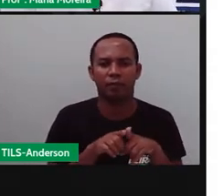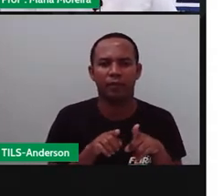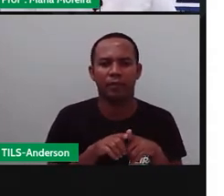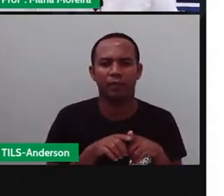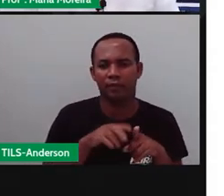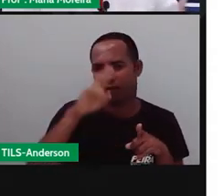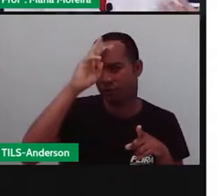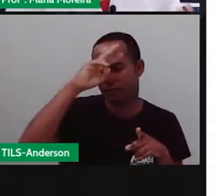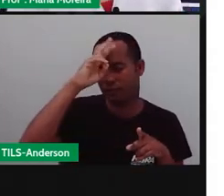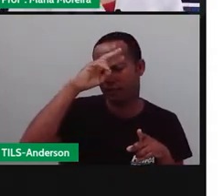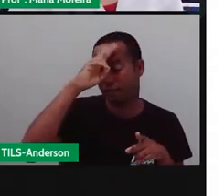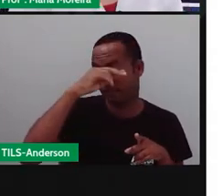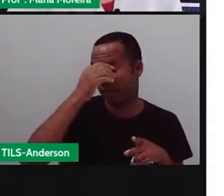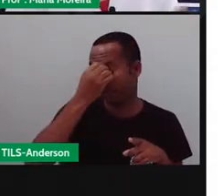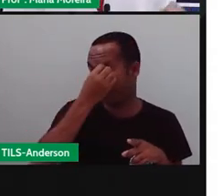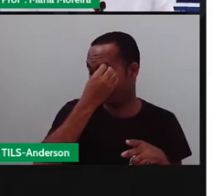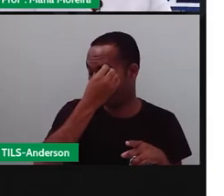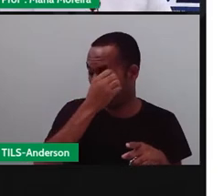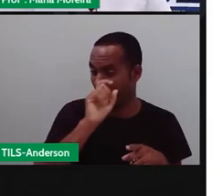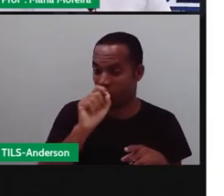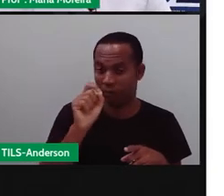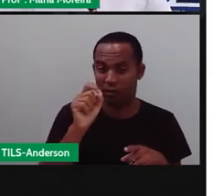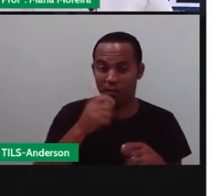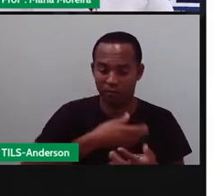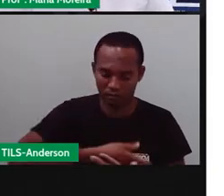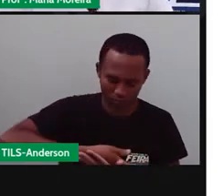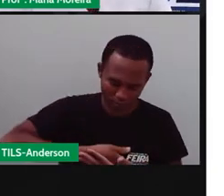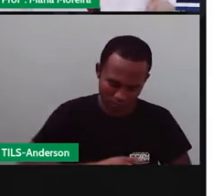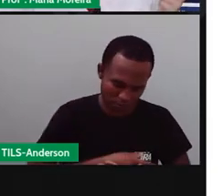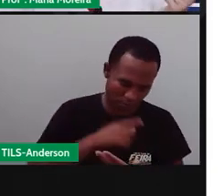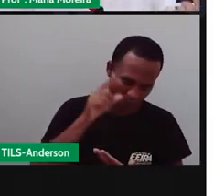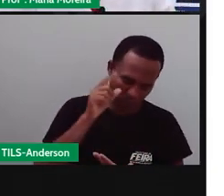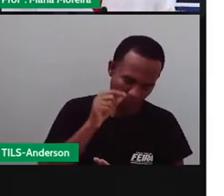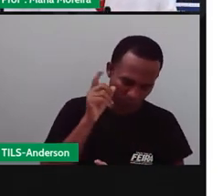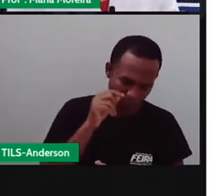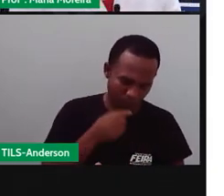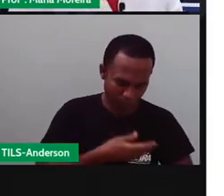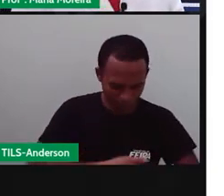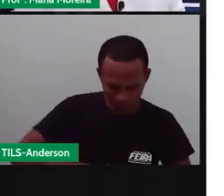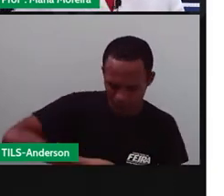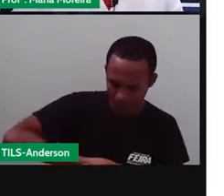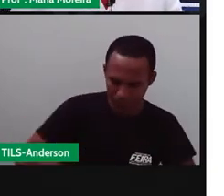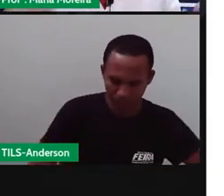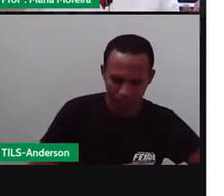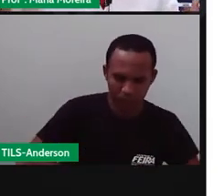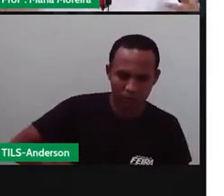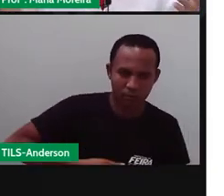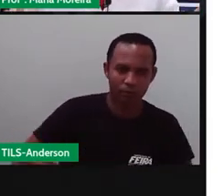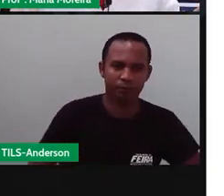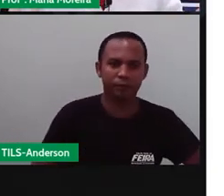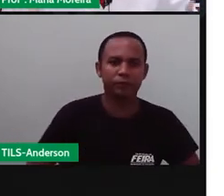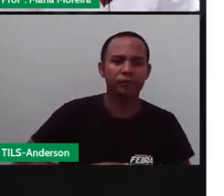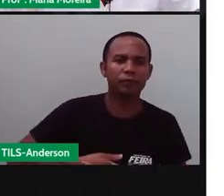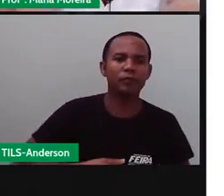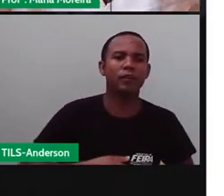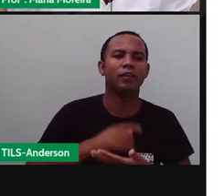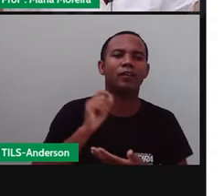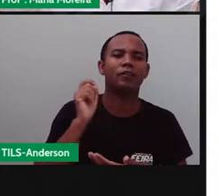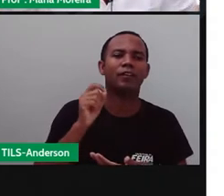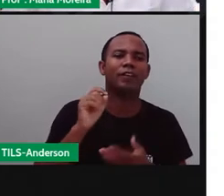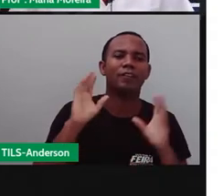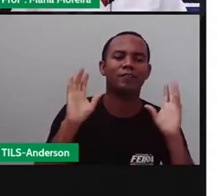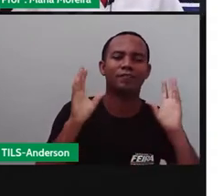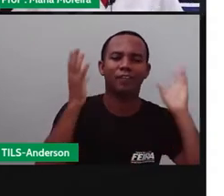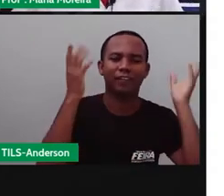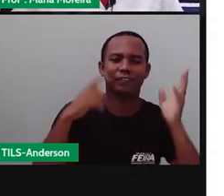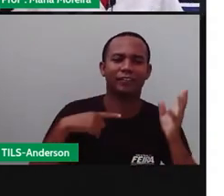cara preta. Pegue esta menina que tem medo de careta. Isso aí faz referência, na verdade, a uma festa folclórica, onde tem o quê?